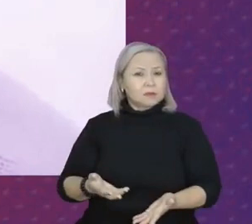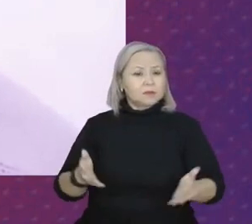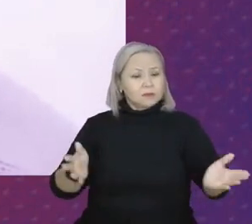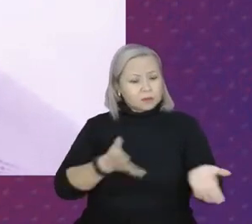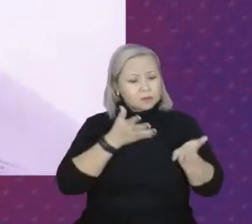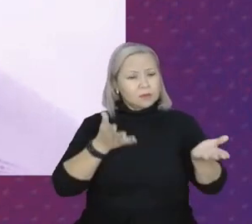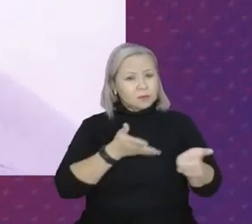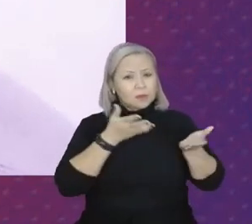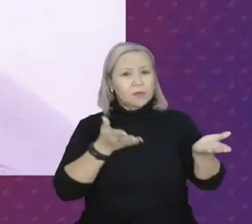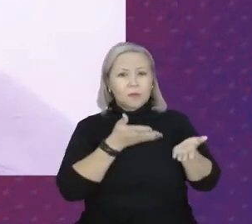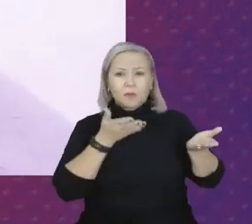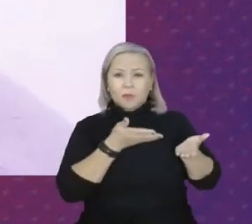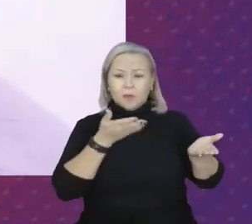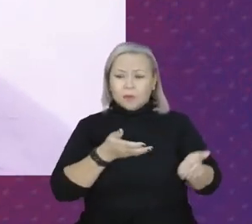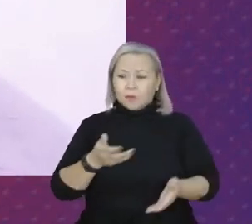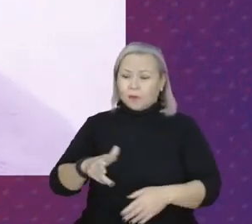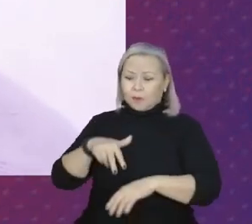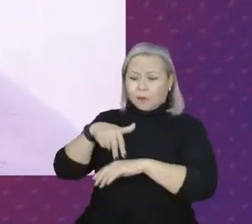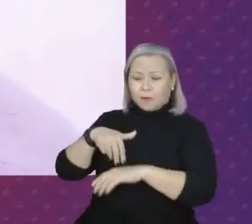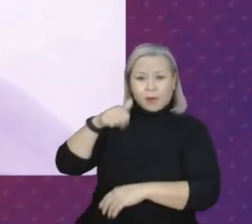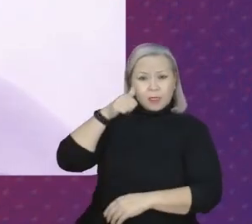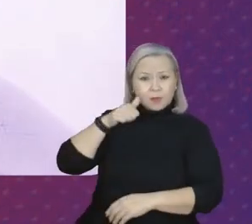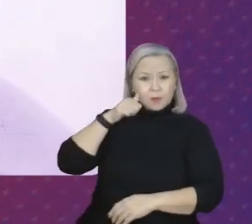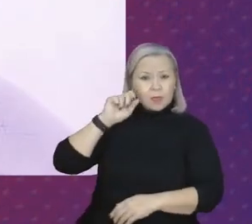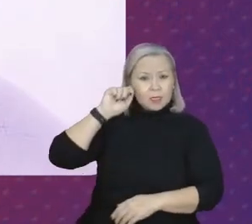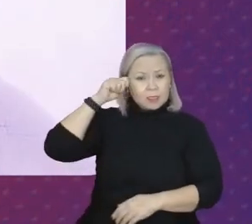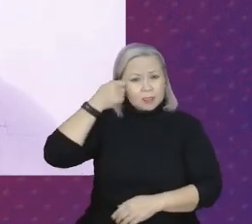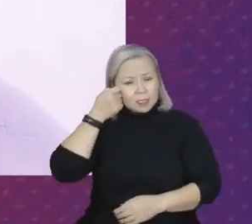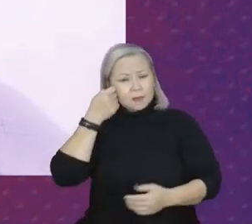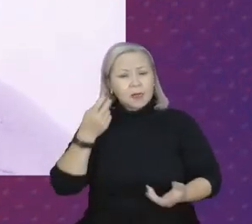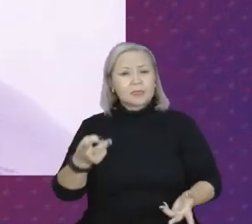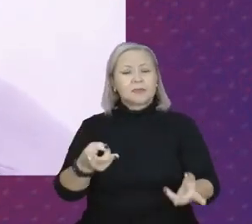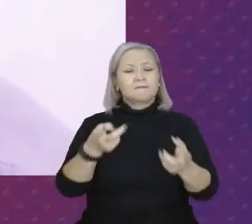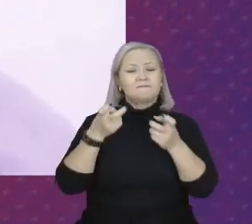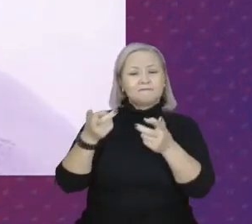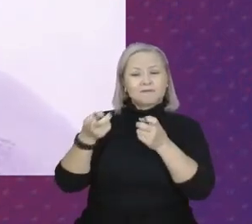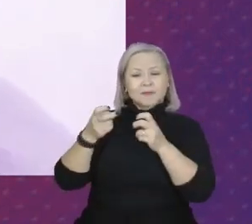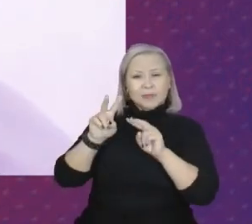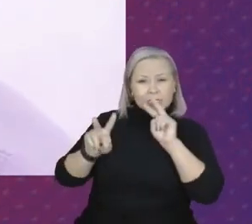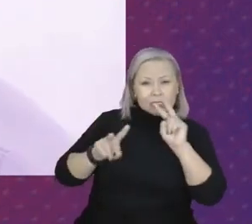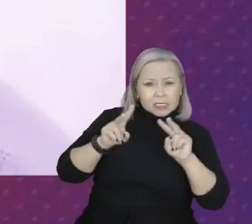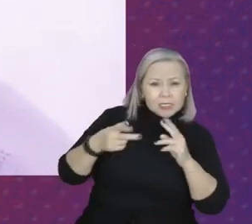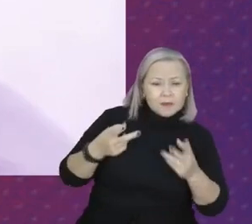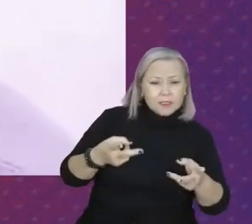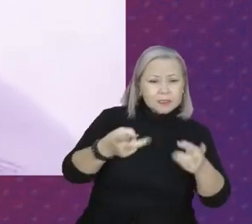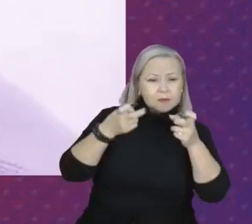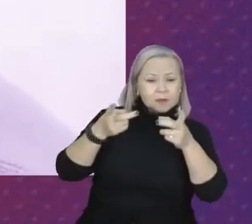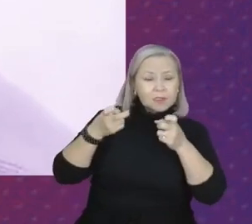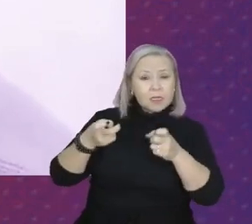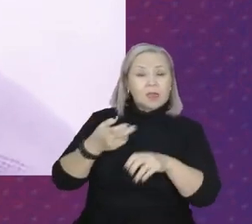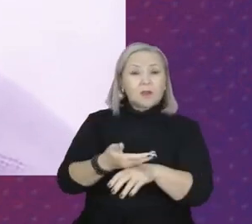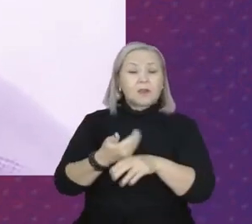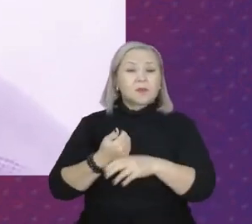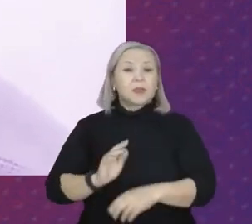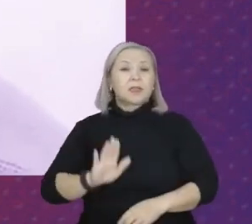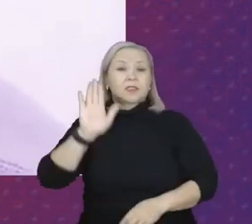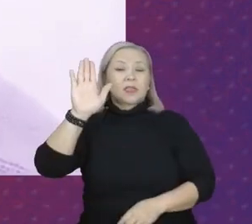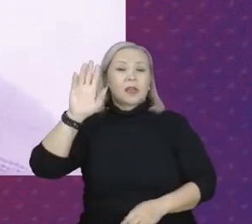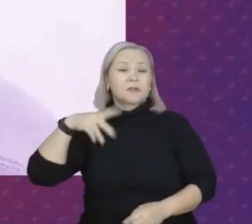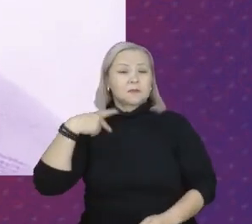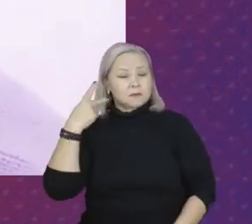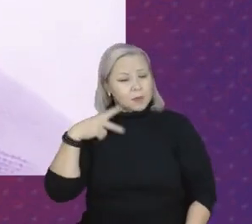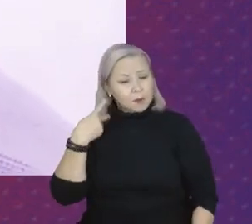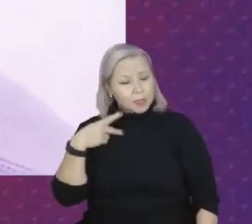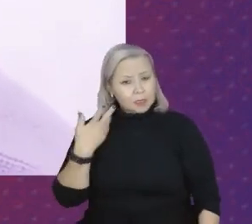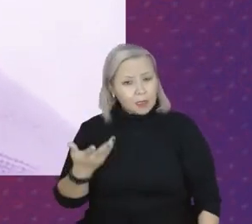com as nossas mulheres negras, possam ser vistas as nossas pré-candidatas parlamentares,